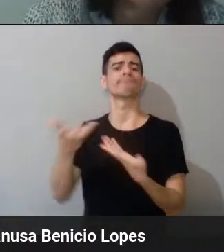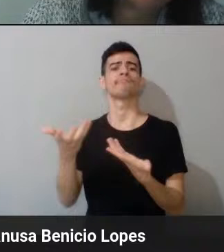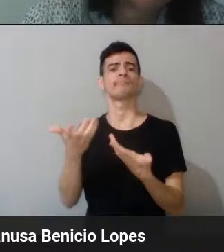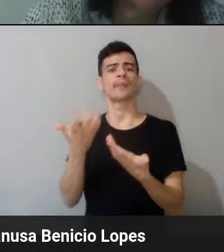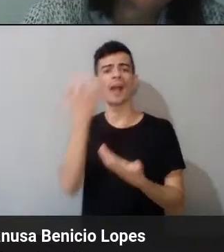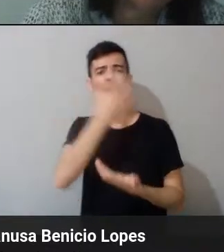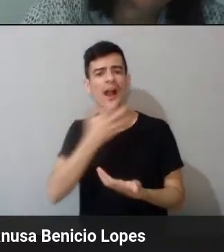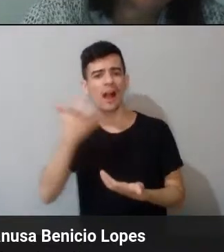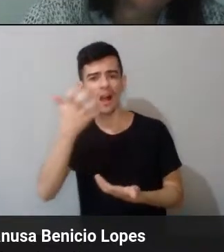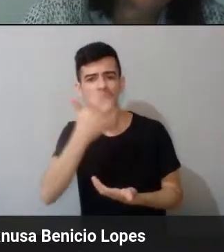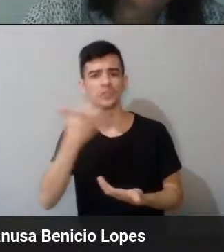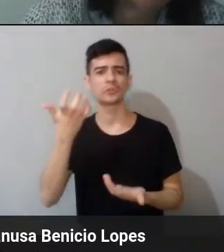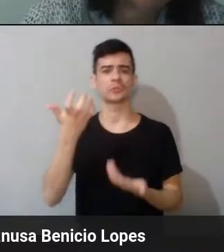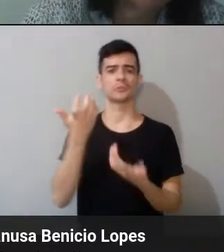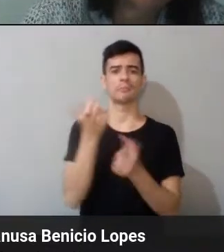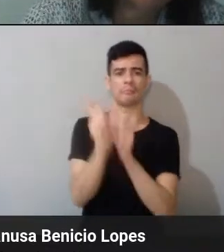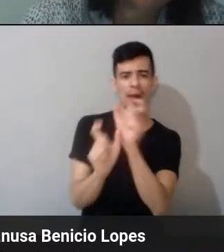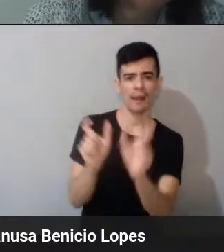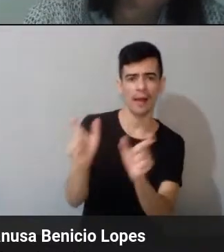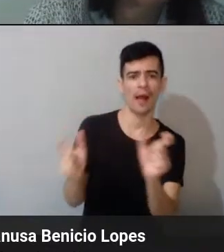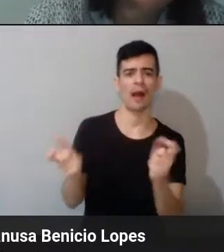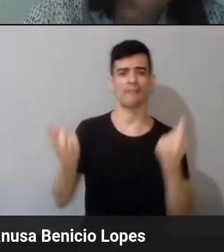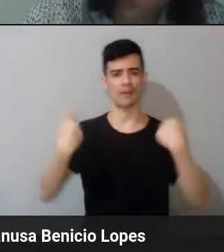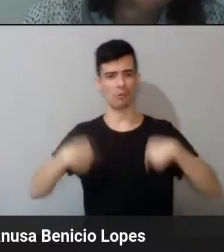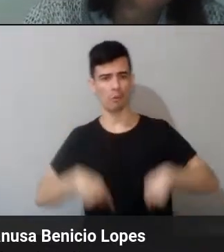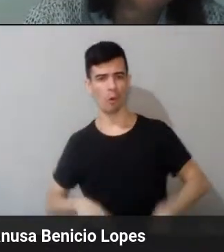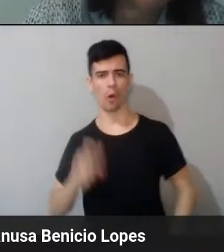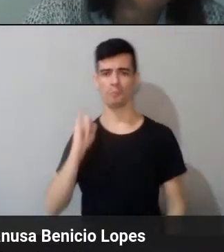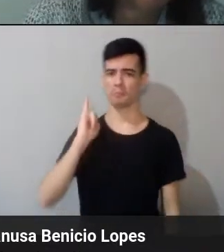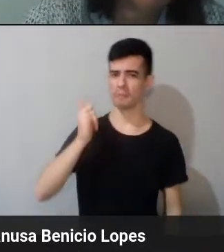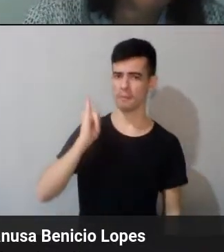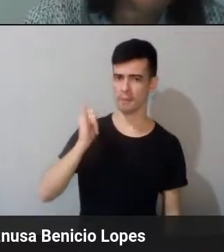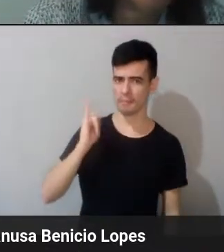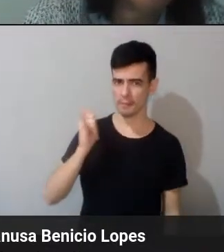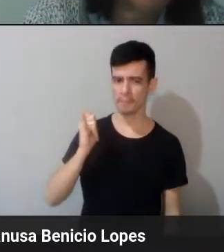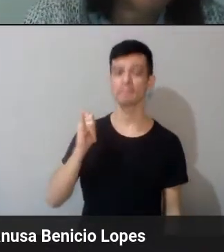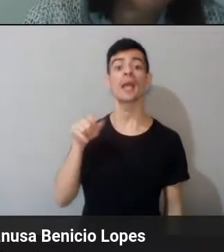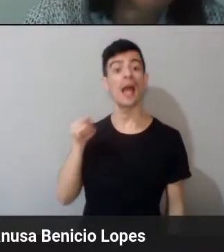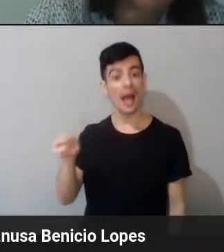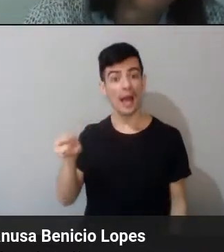dizer que os povos indígenas ampliam o conceito de língua, linguagem?